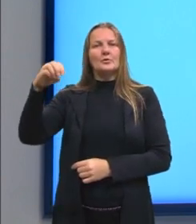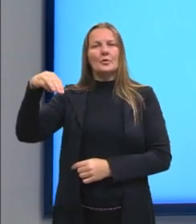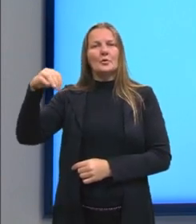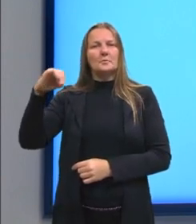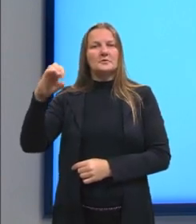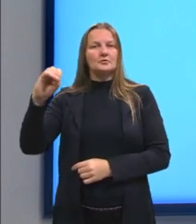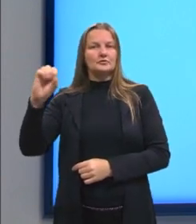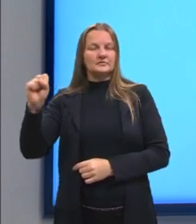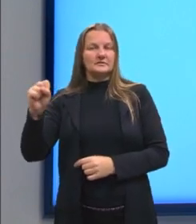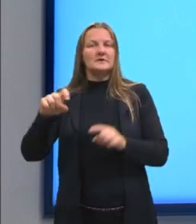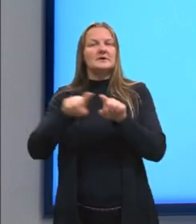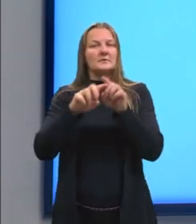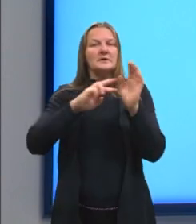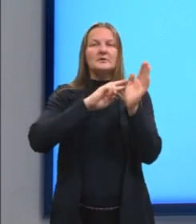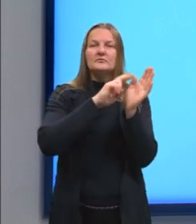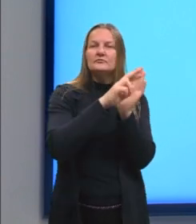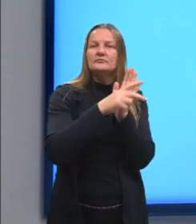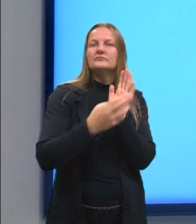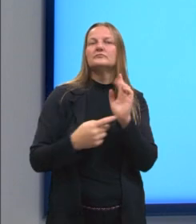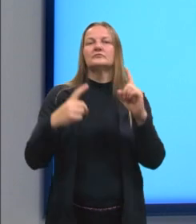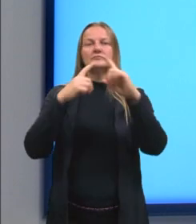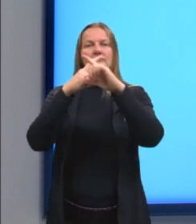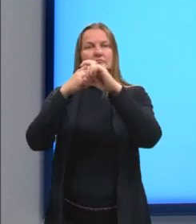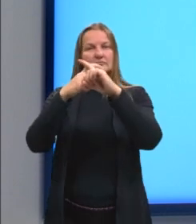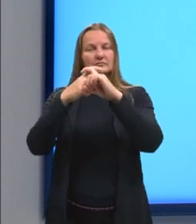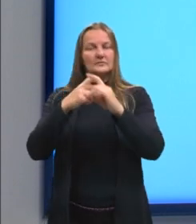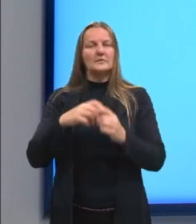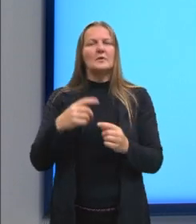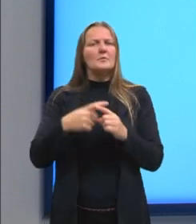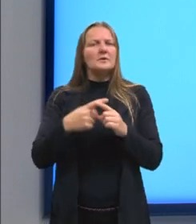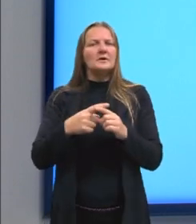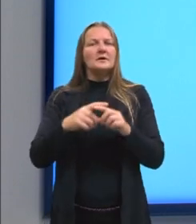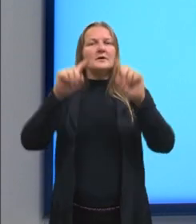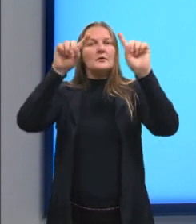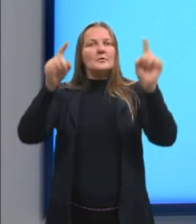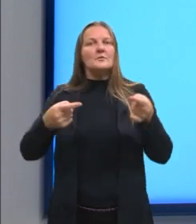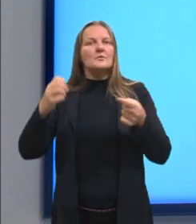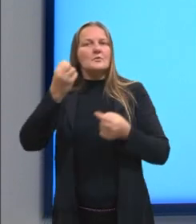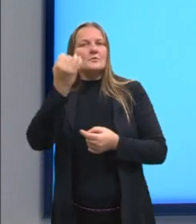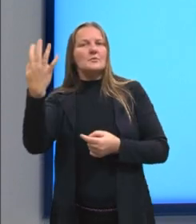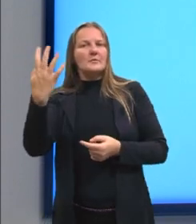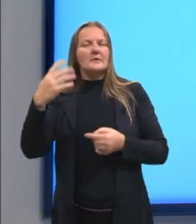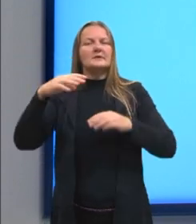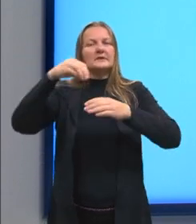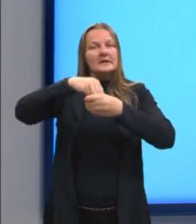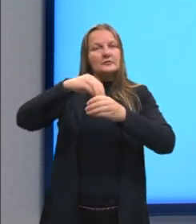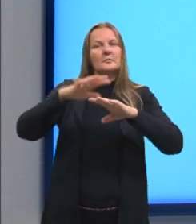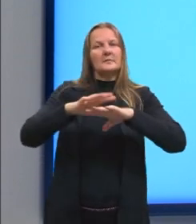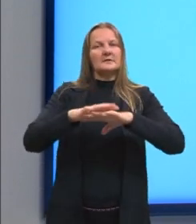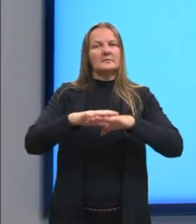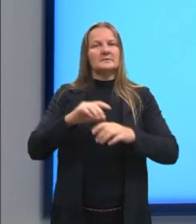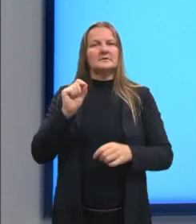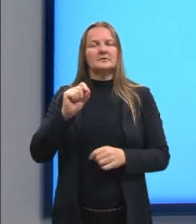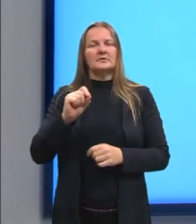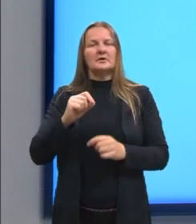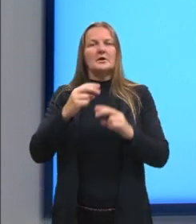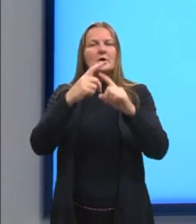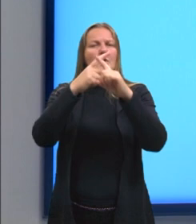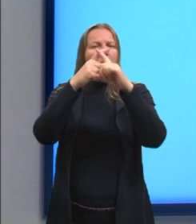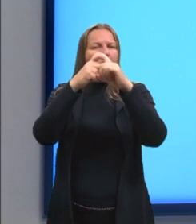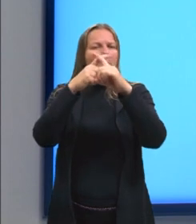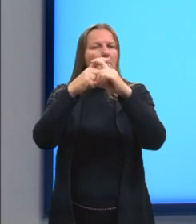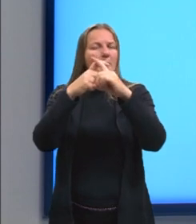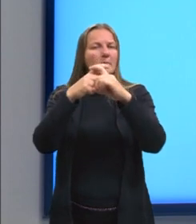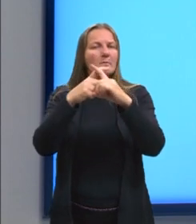e polinômios, para chegar, então, nos produtos notáveis da matemática. O que são os monômios,